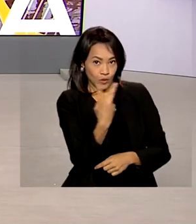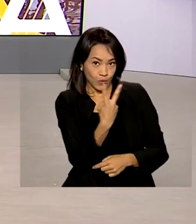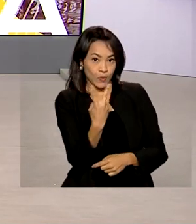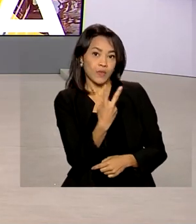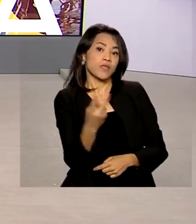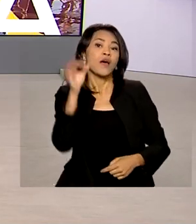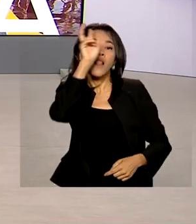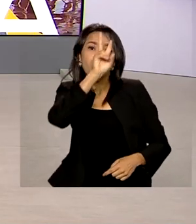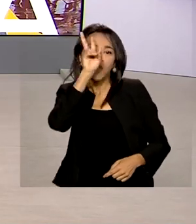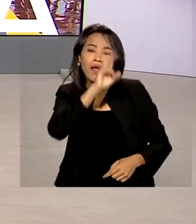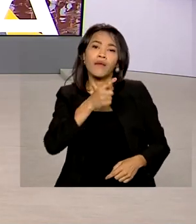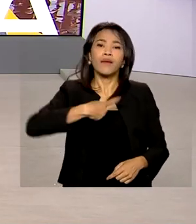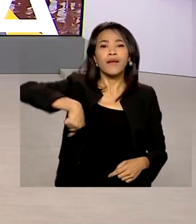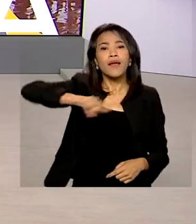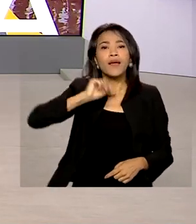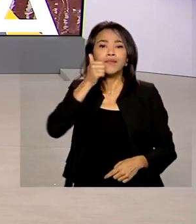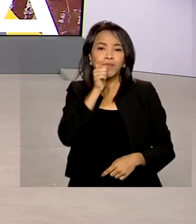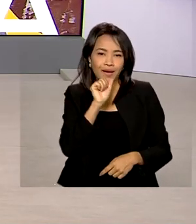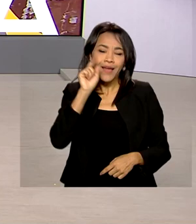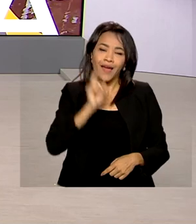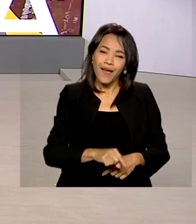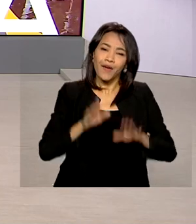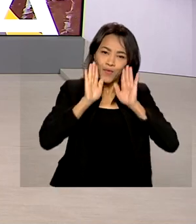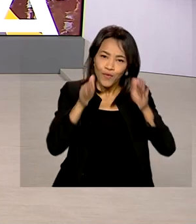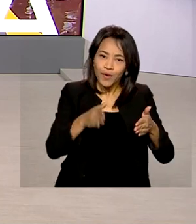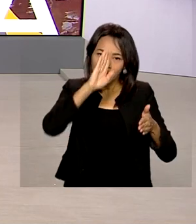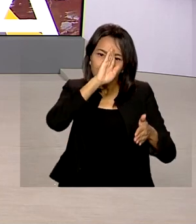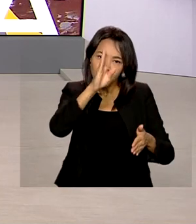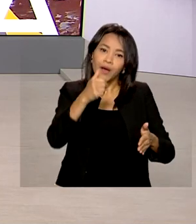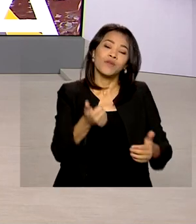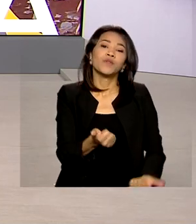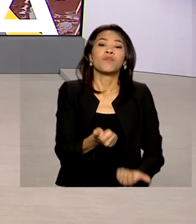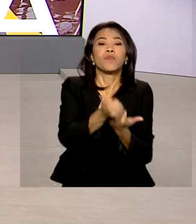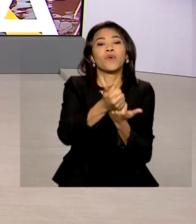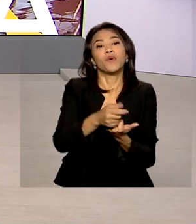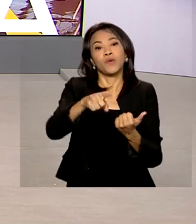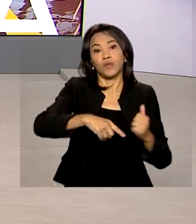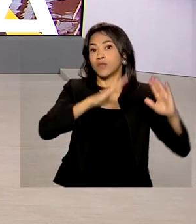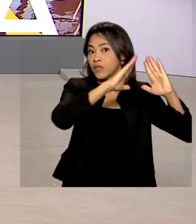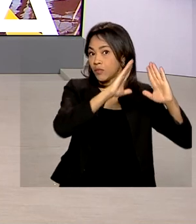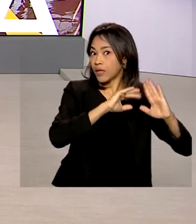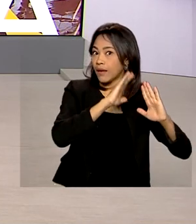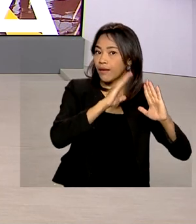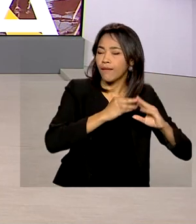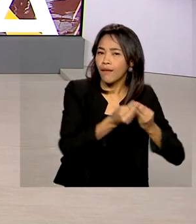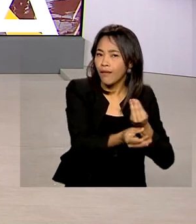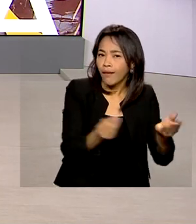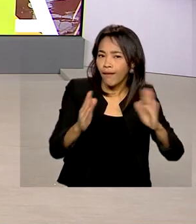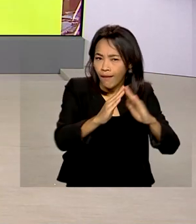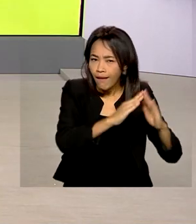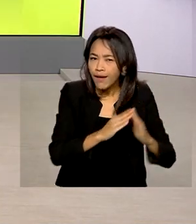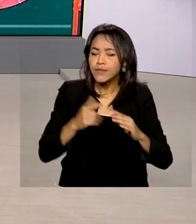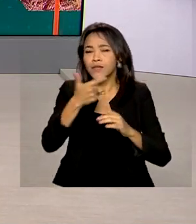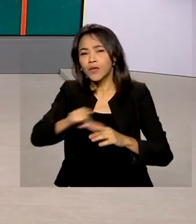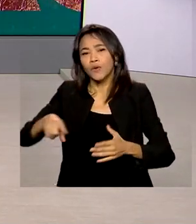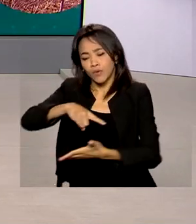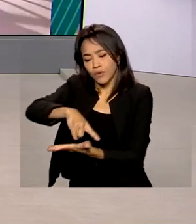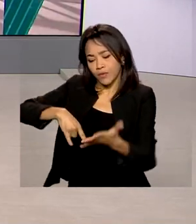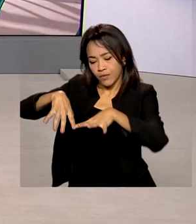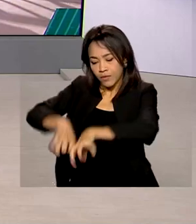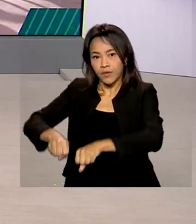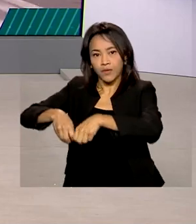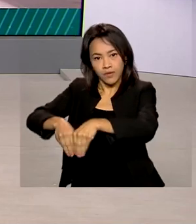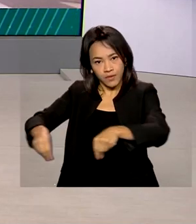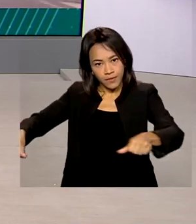que as mães são prioridade no Auxílio Brasil, nos programas habitacionais e em todos os processos de regularização fundiária.